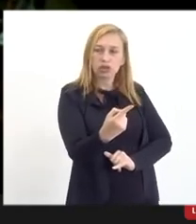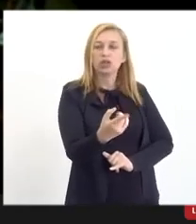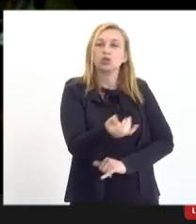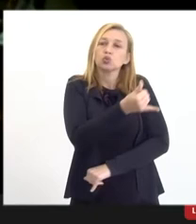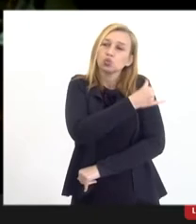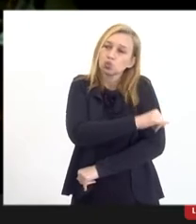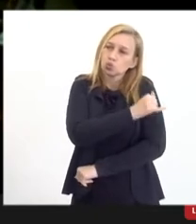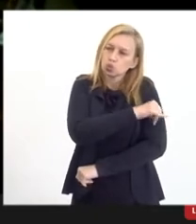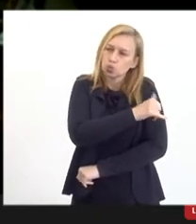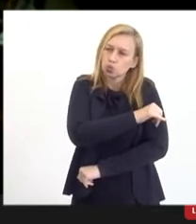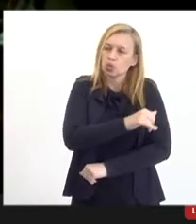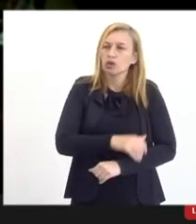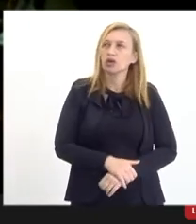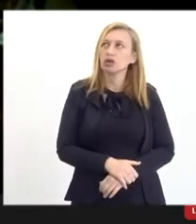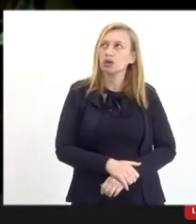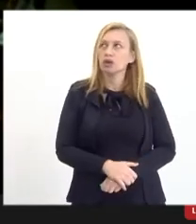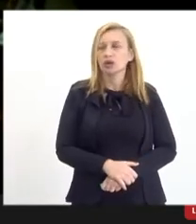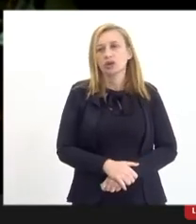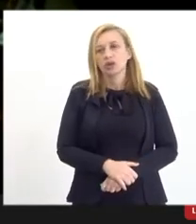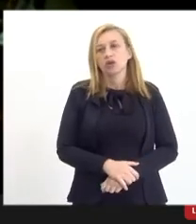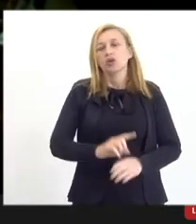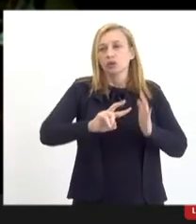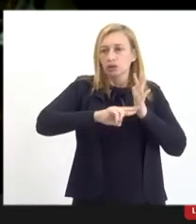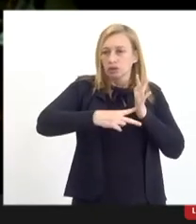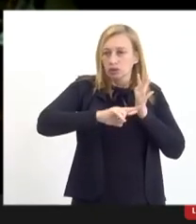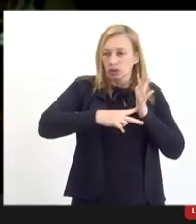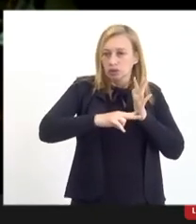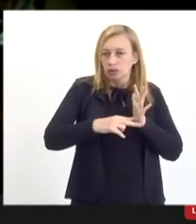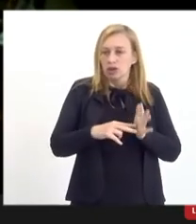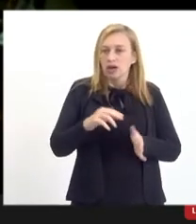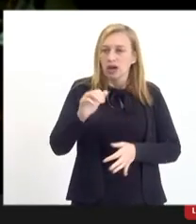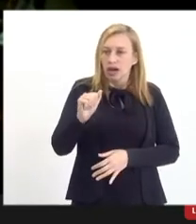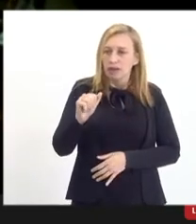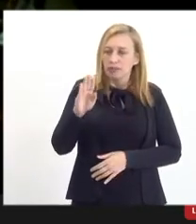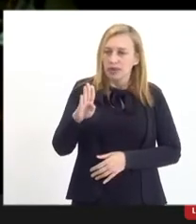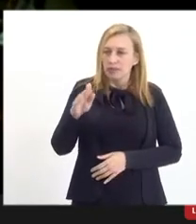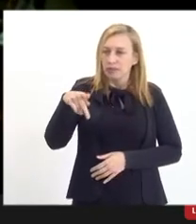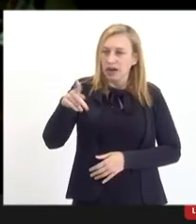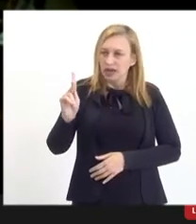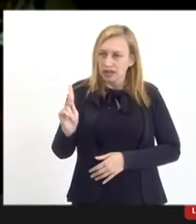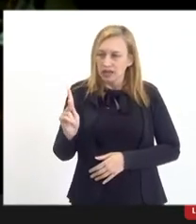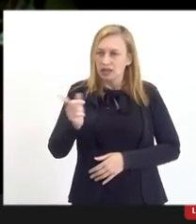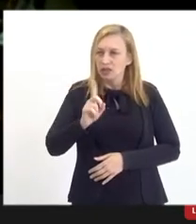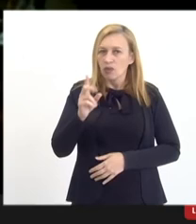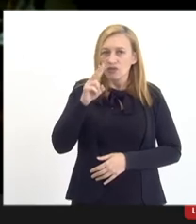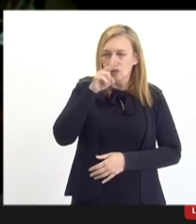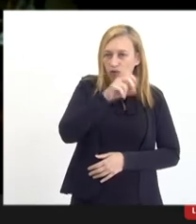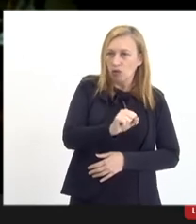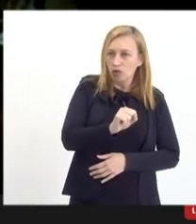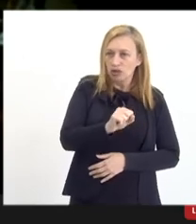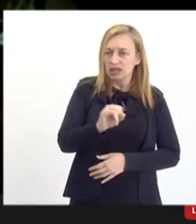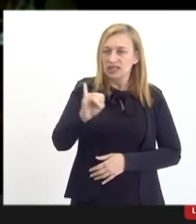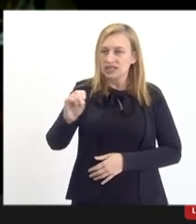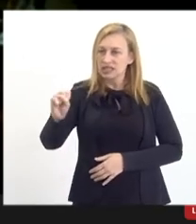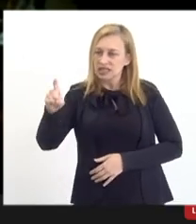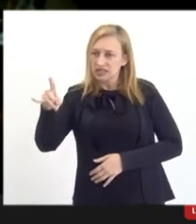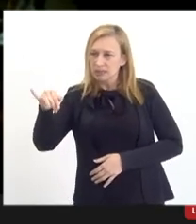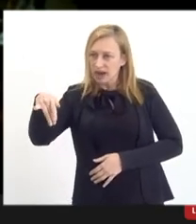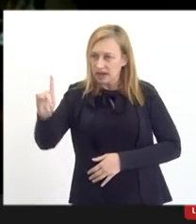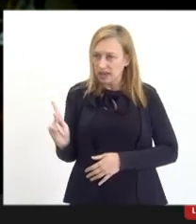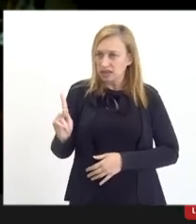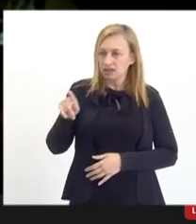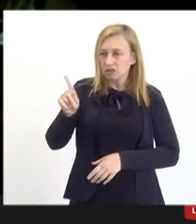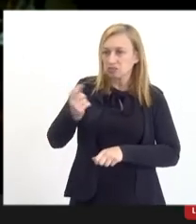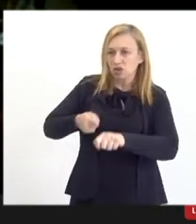do Rio de Janeiro, como os sindicatos, a ABIMAC, ela não é forte, o CINDIMAC não negocia aqui, por exemplo,